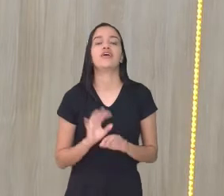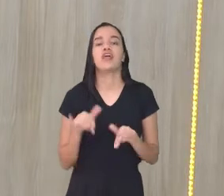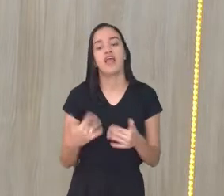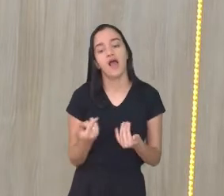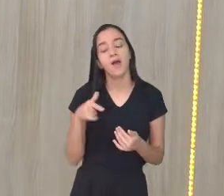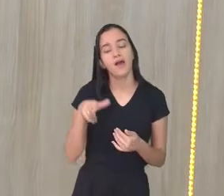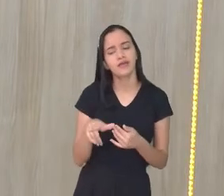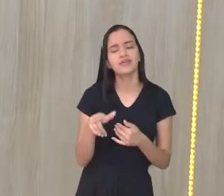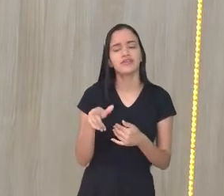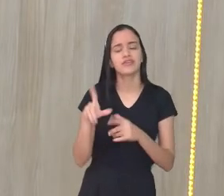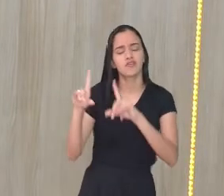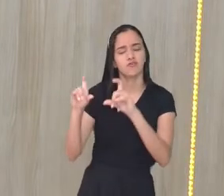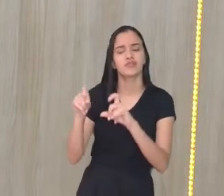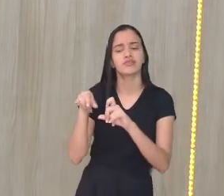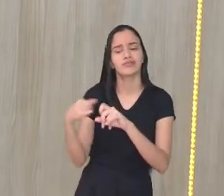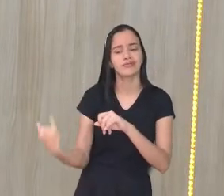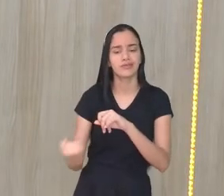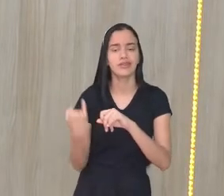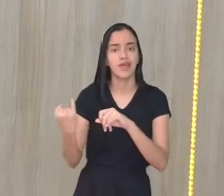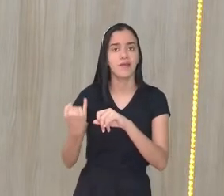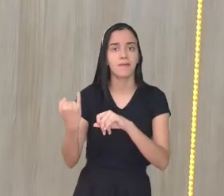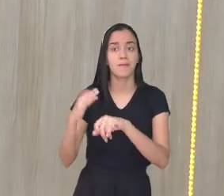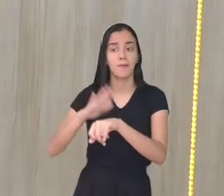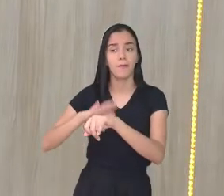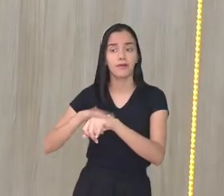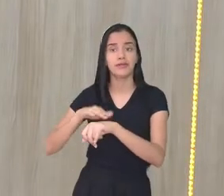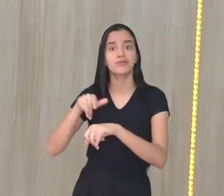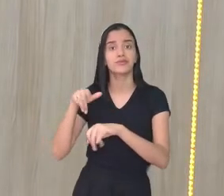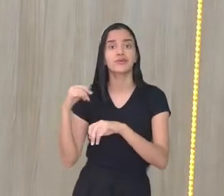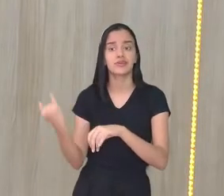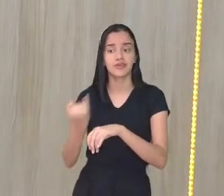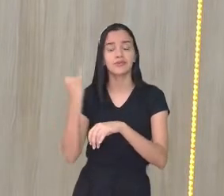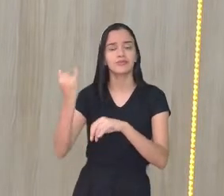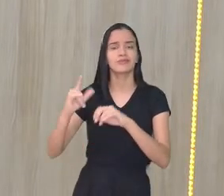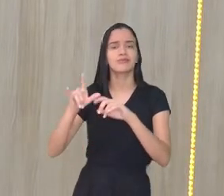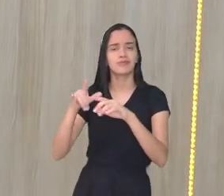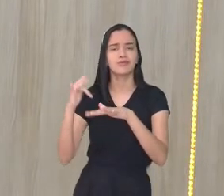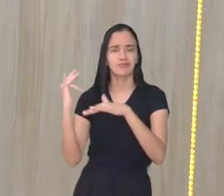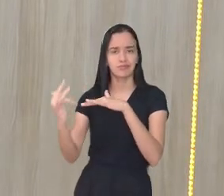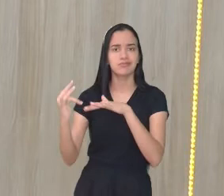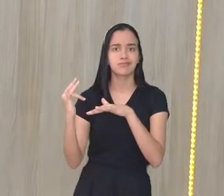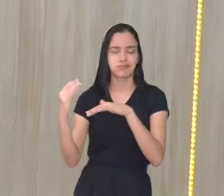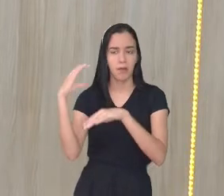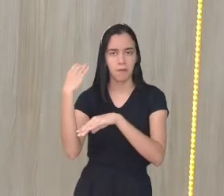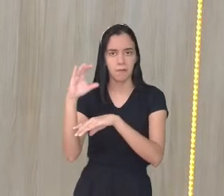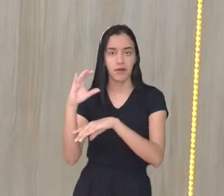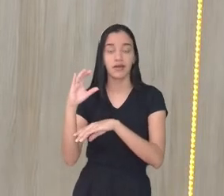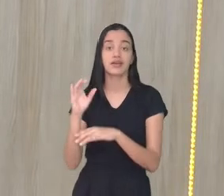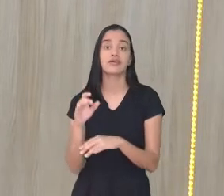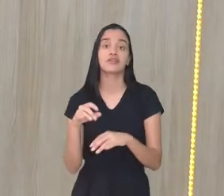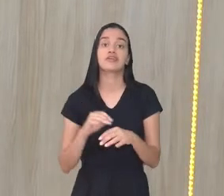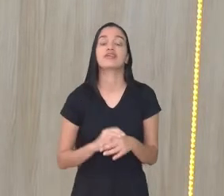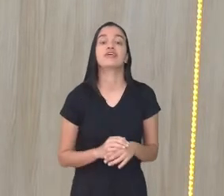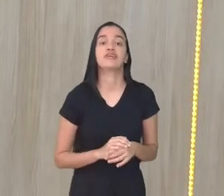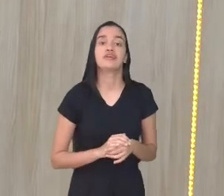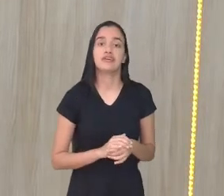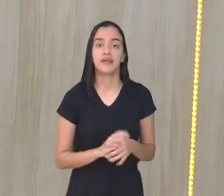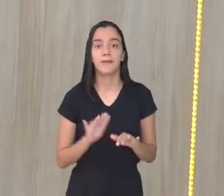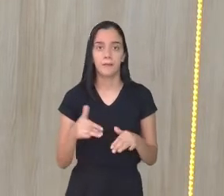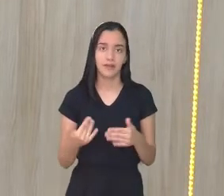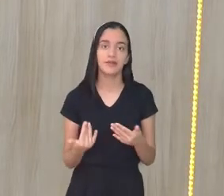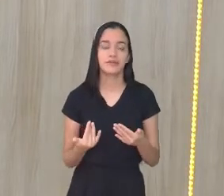foi importante, tem que ser postado. Não é assim? Então, no diário antes, era escrito assim também. E aí,